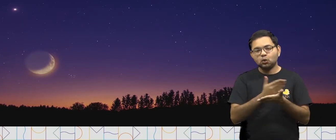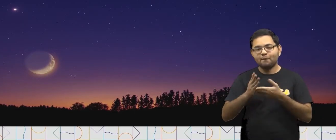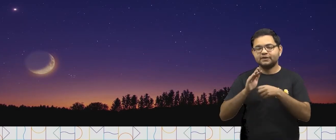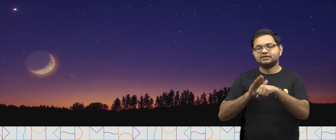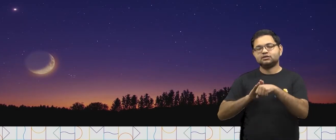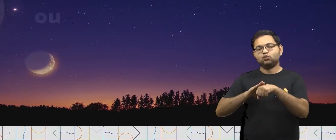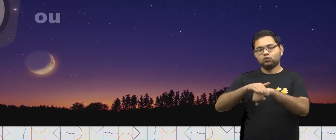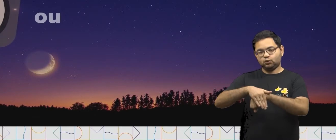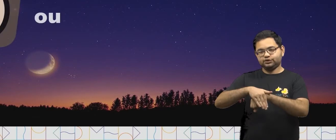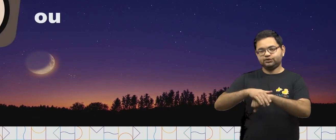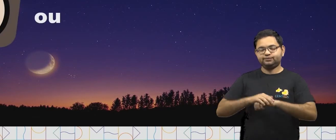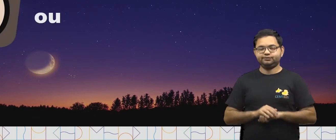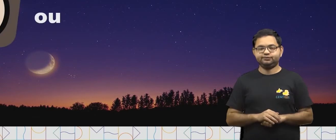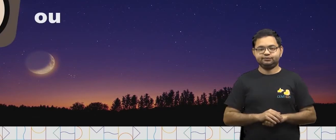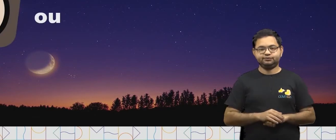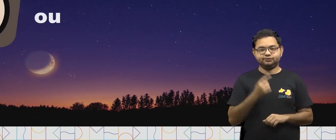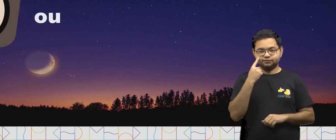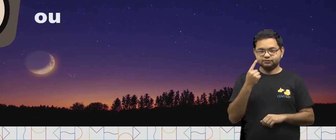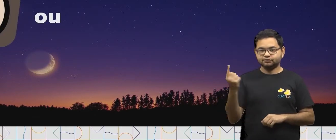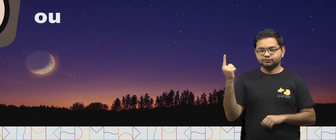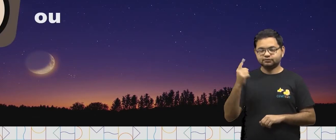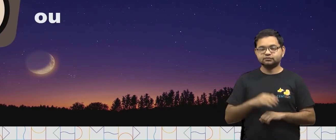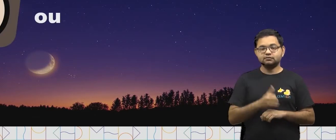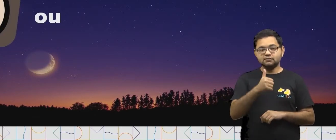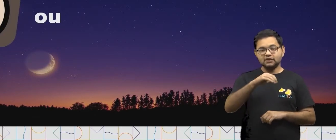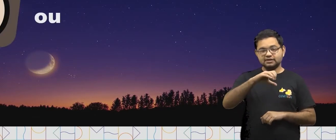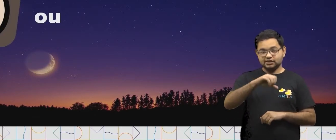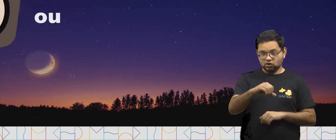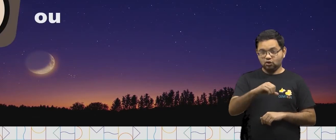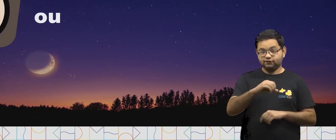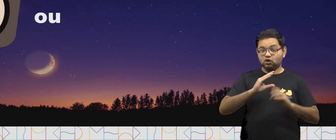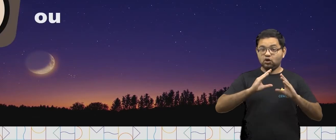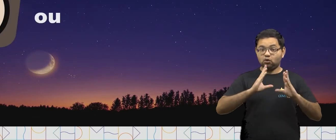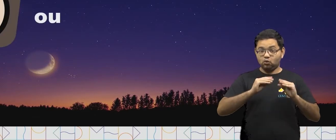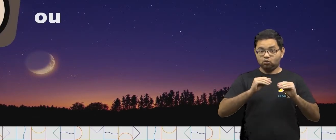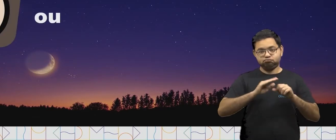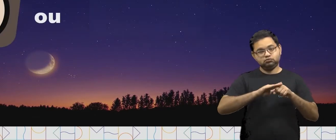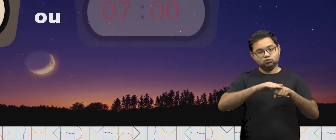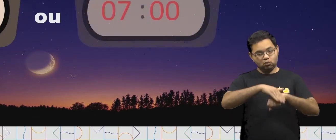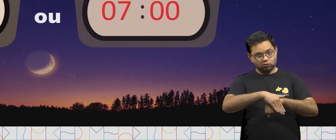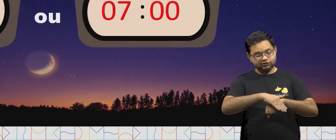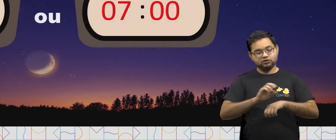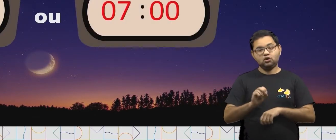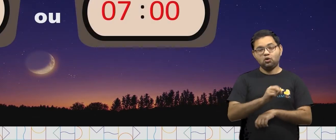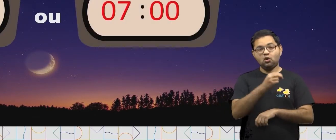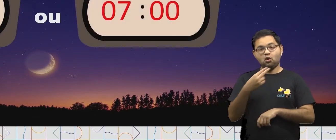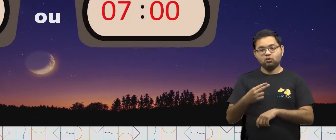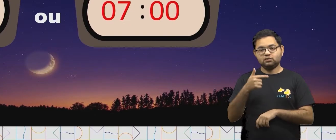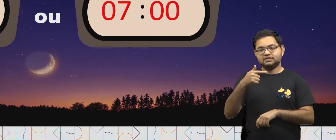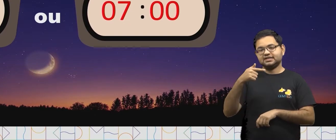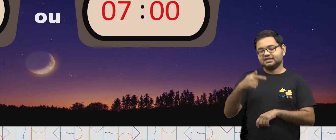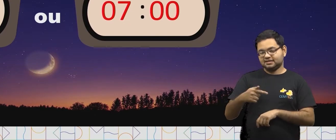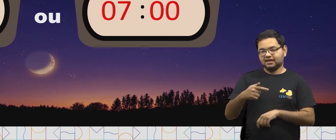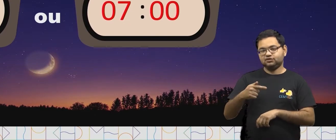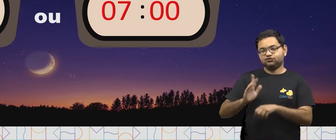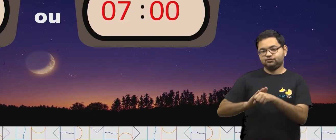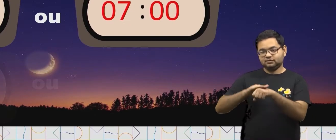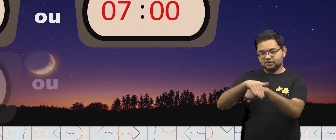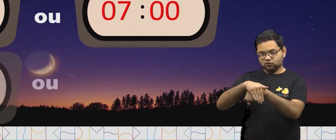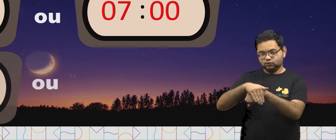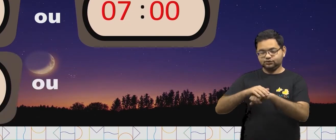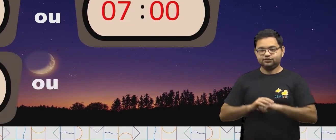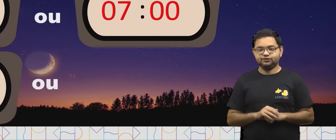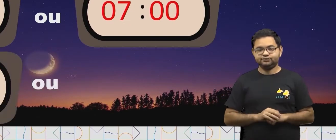da noite. Que teremos 19 horas da noite ou 7 horas da noite.